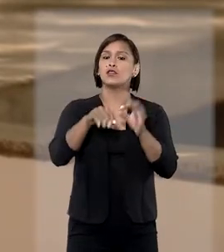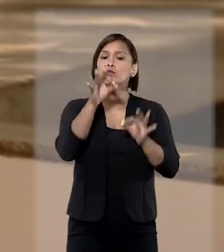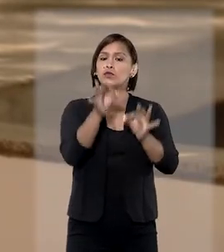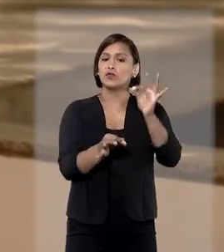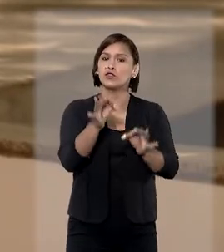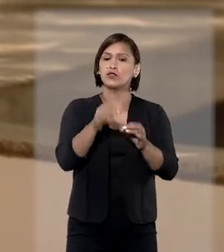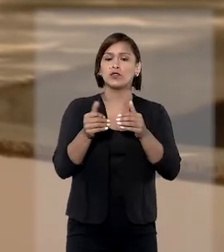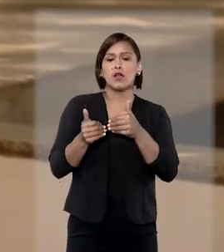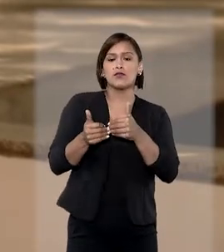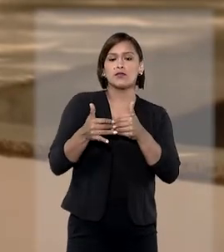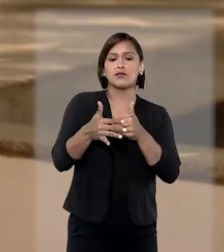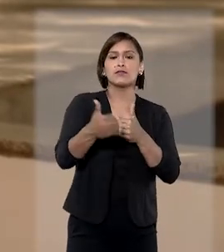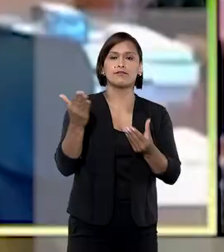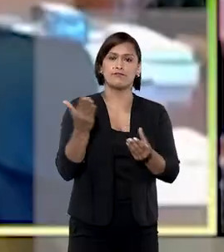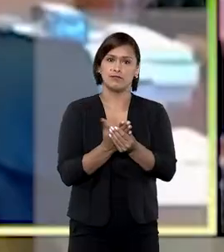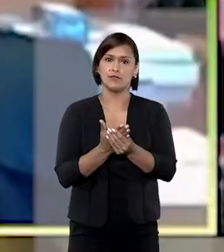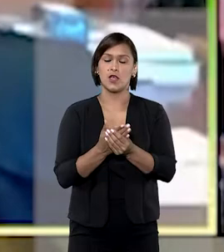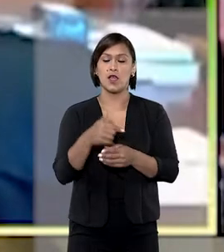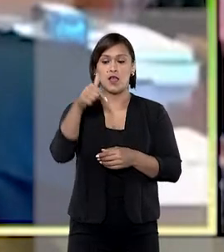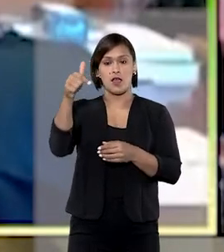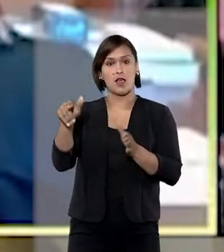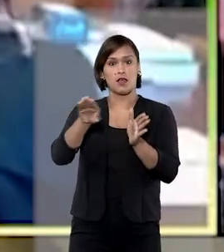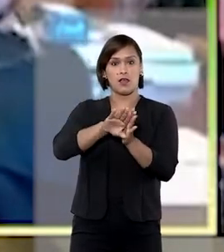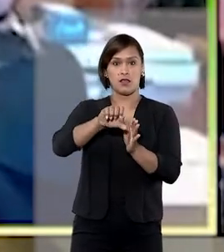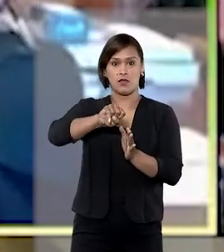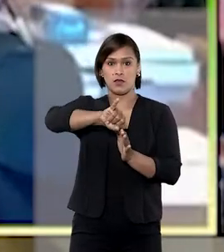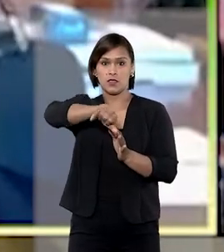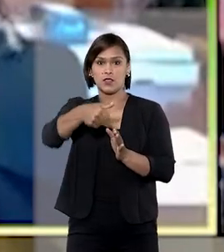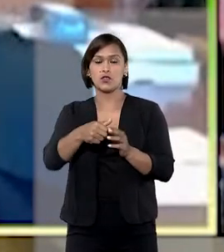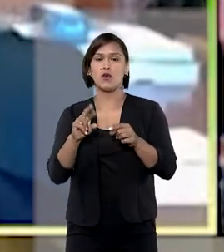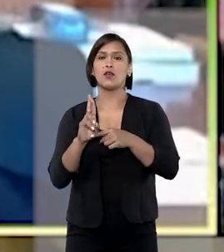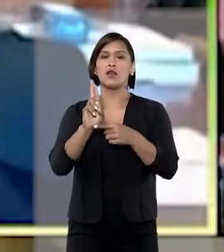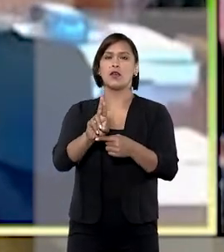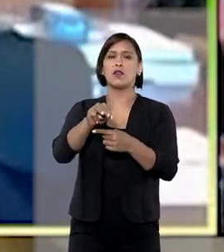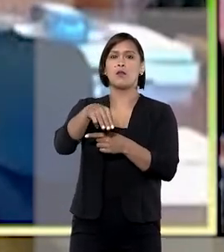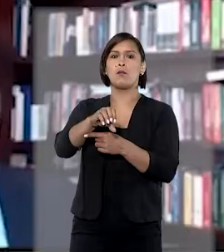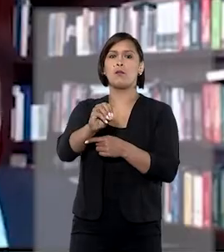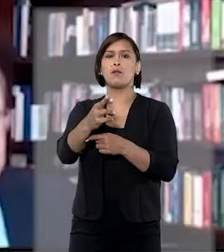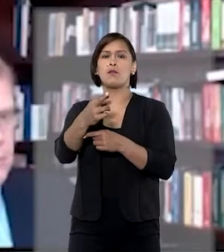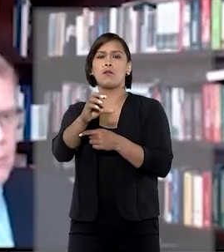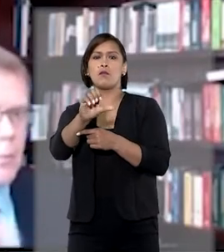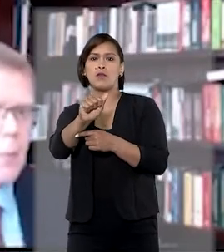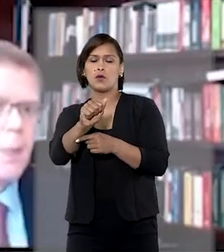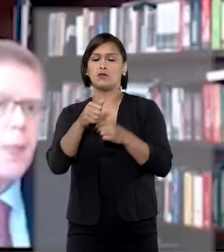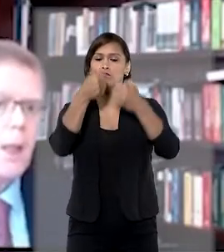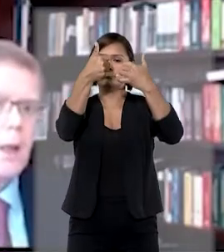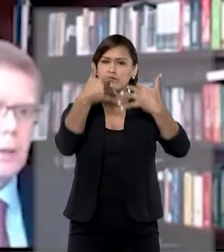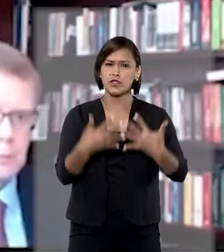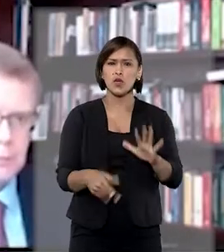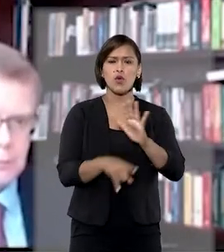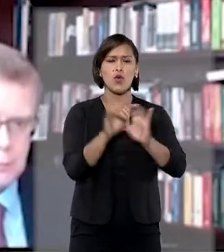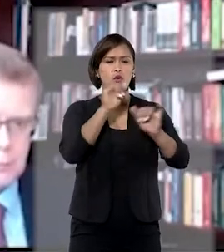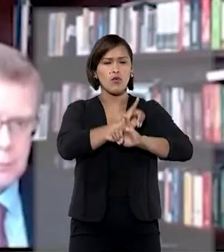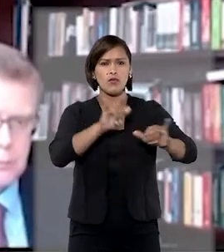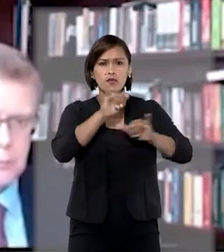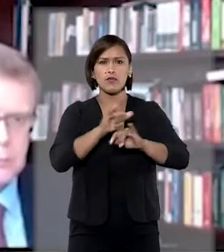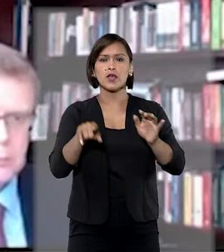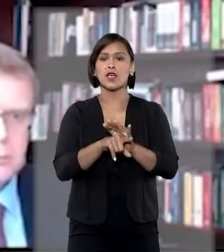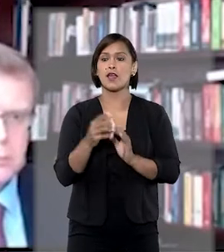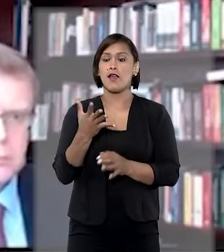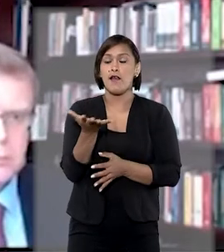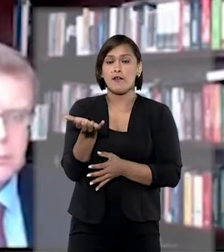justificar o andamento da ação. No STJ, o relator, ministro Moura Ribeiro, explicou que o interesse processual ou